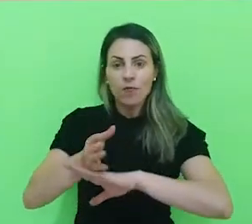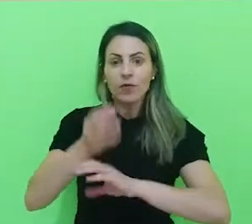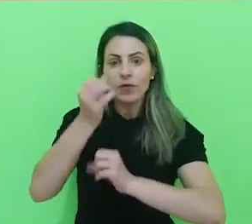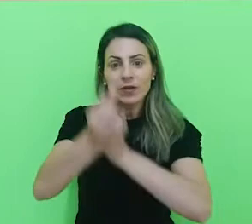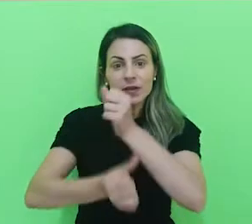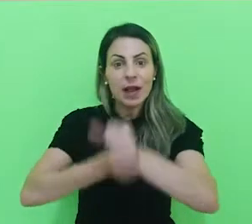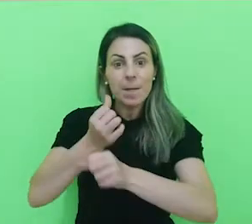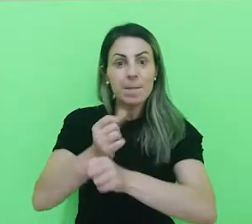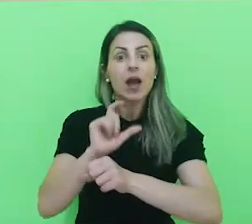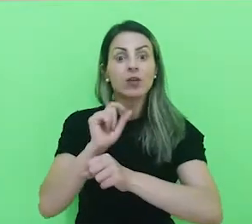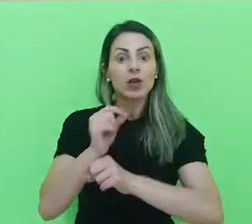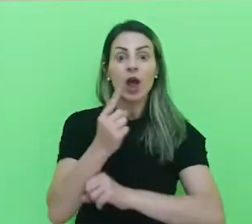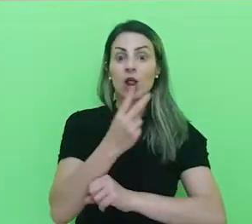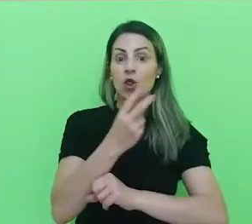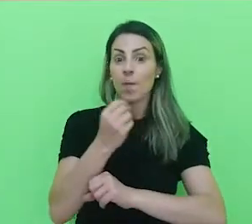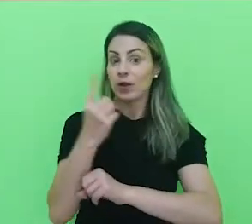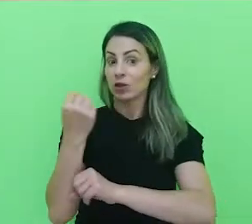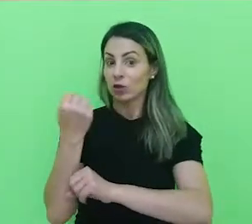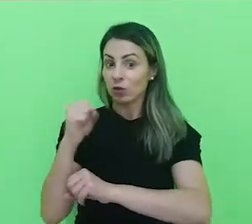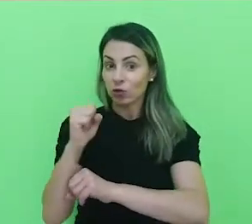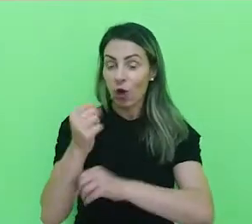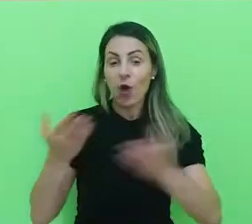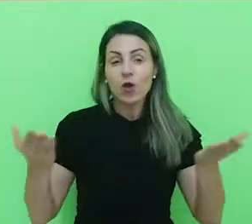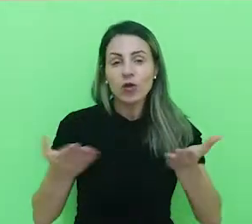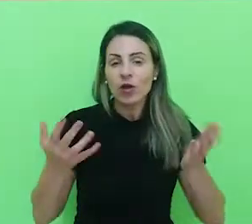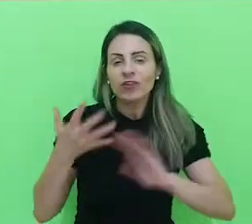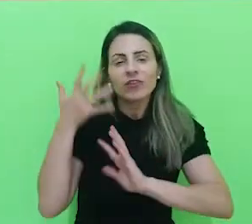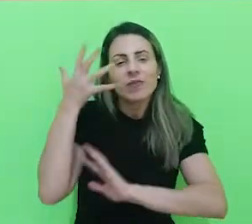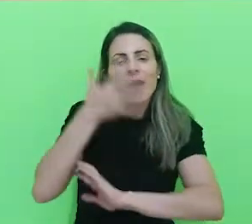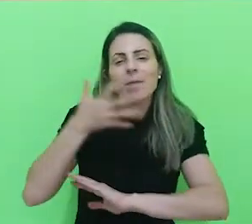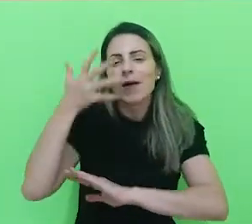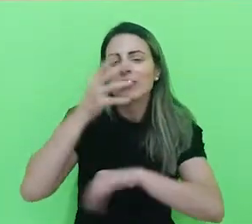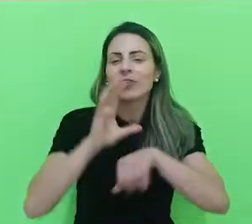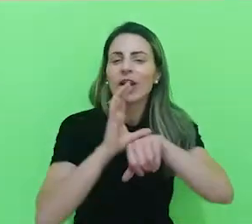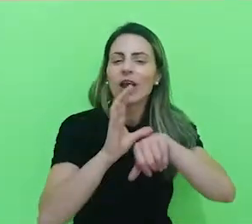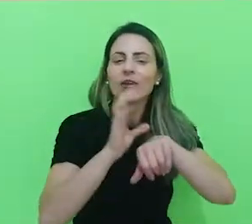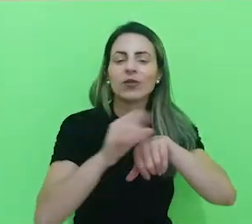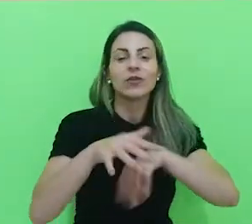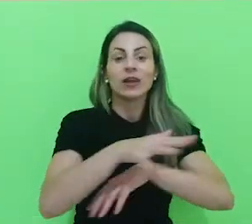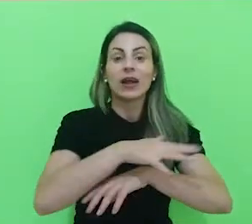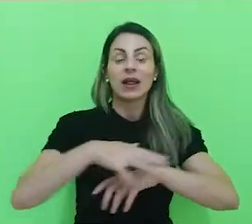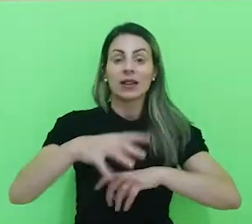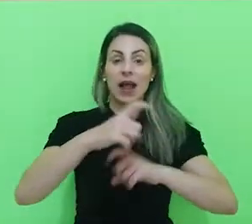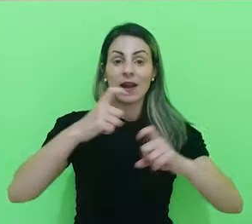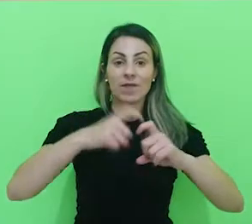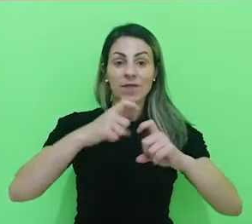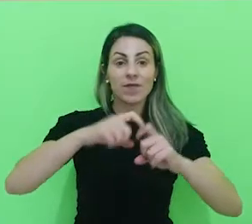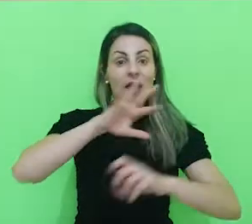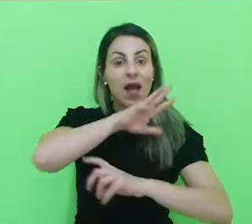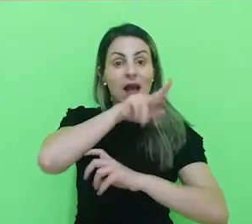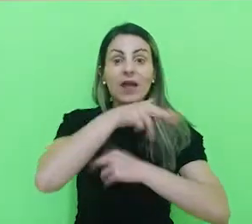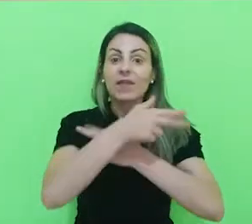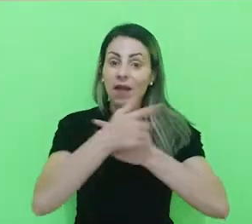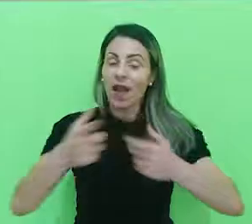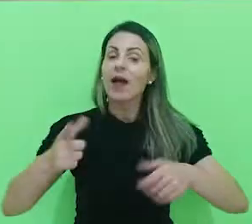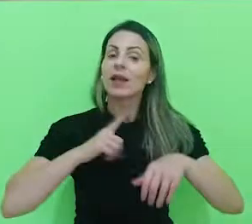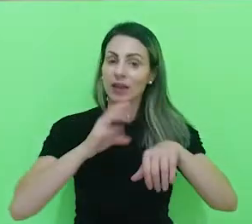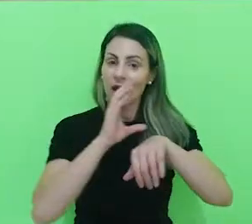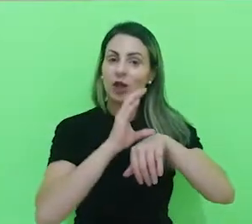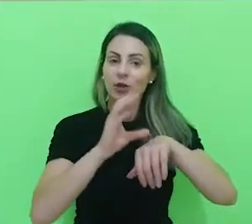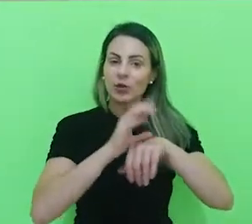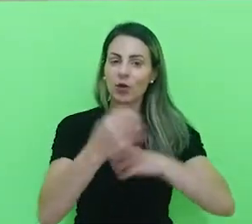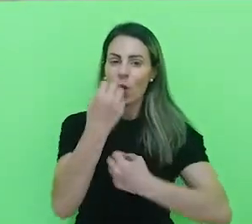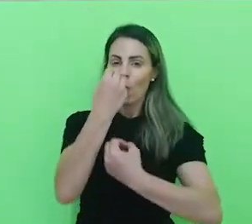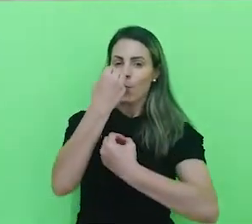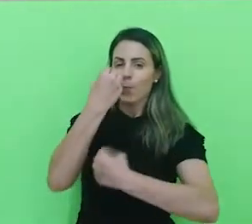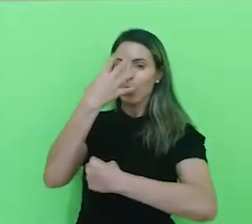de 2018 e hoje eu me apaixonei pelo curso e pela área da veterinária, que a gente tem aqui no curso de radiologia.